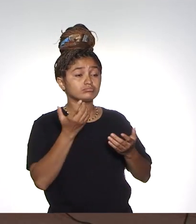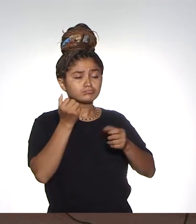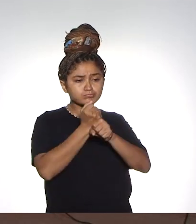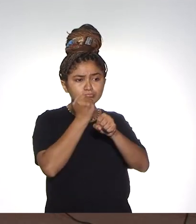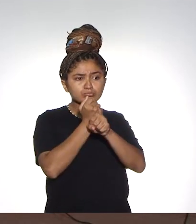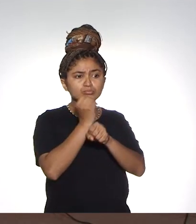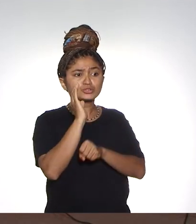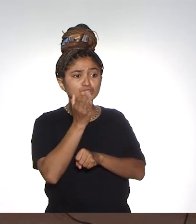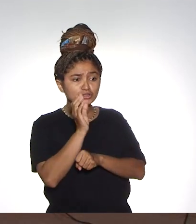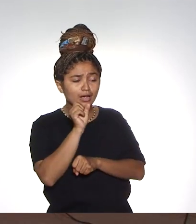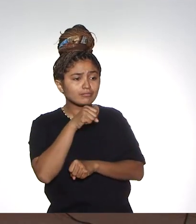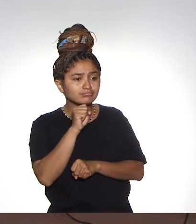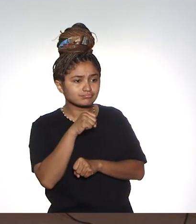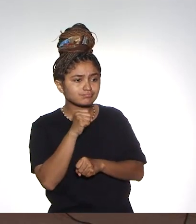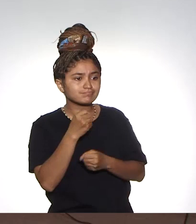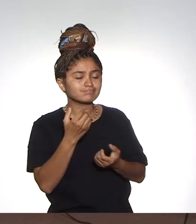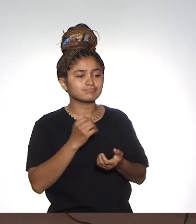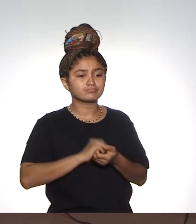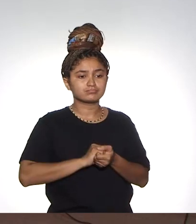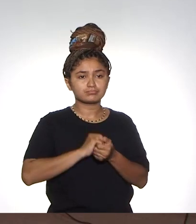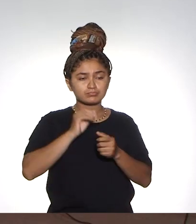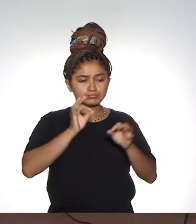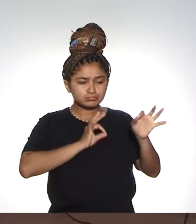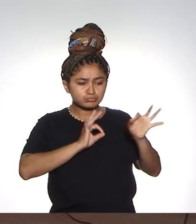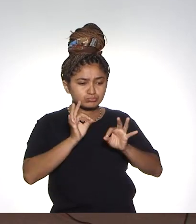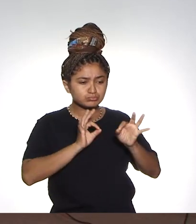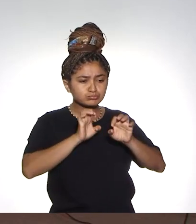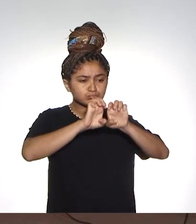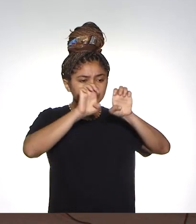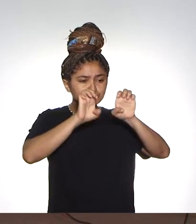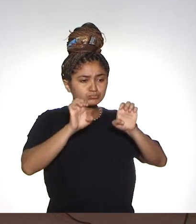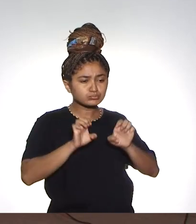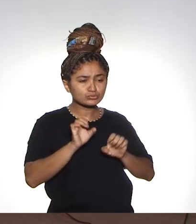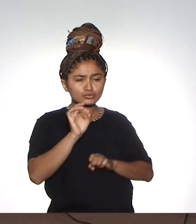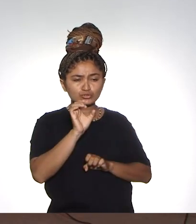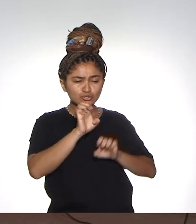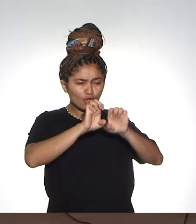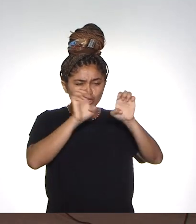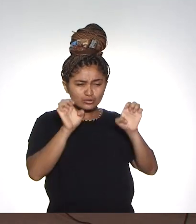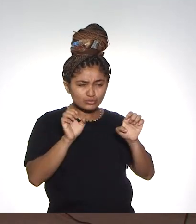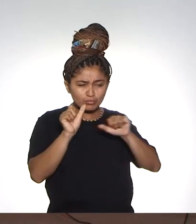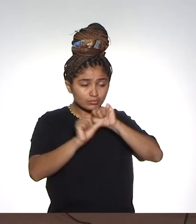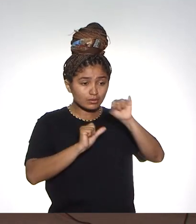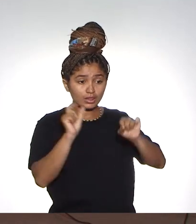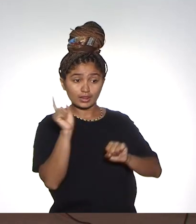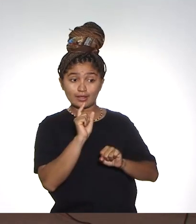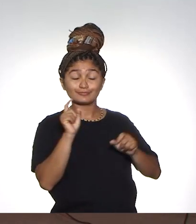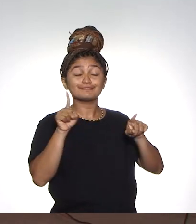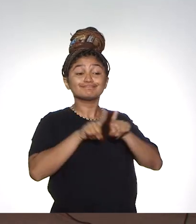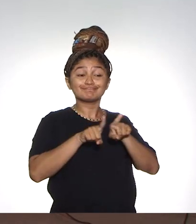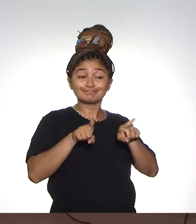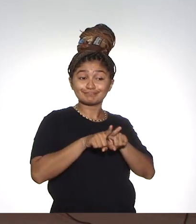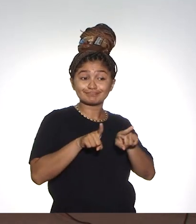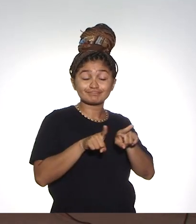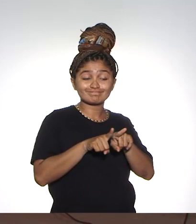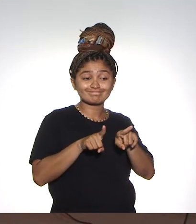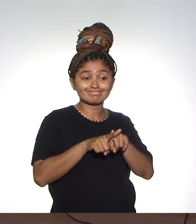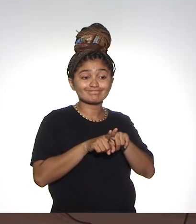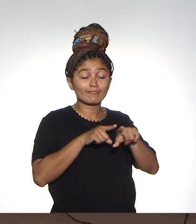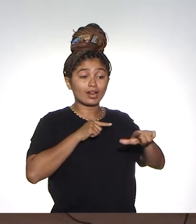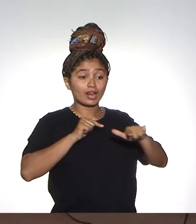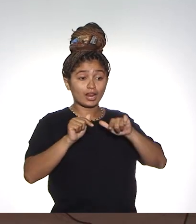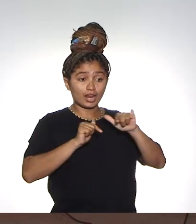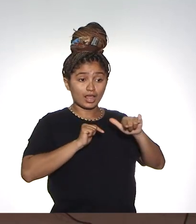nós já comentamos, há um planejamento dessa reestruturação. Mas não apenas a infraestrutura que está mudando. Nós também estamos